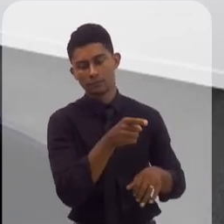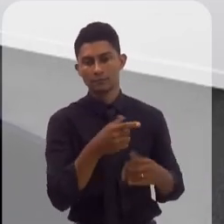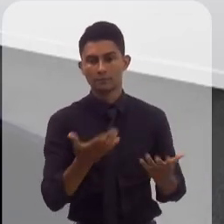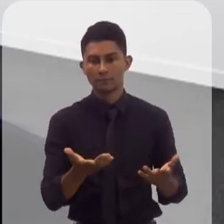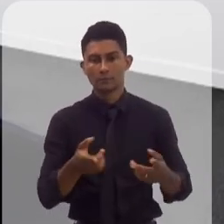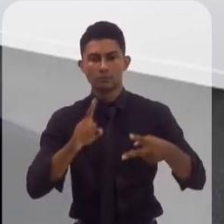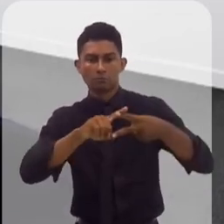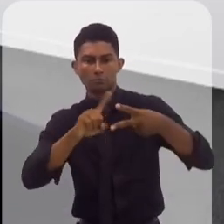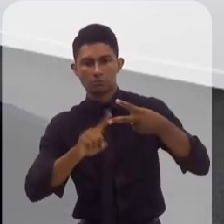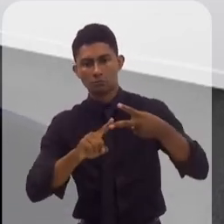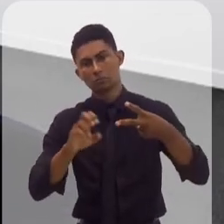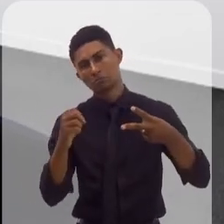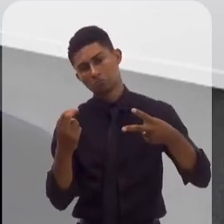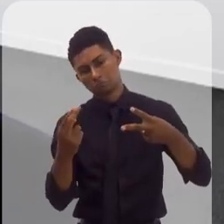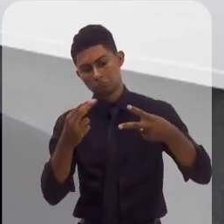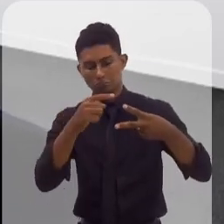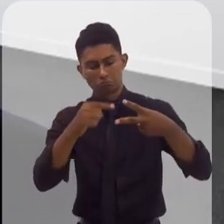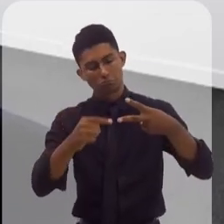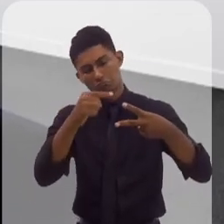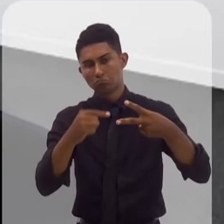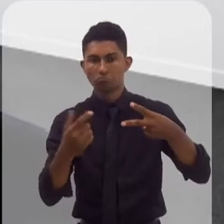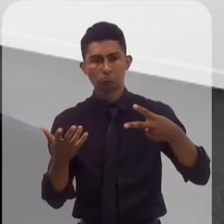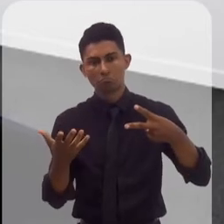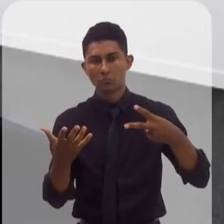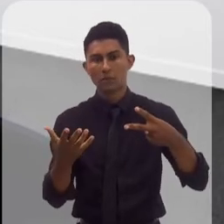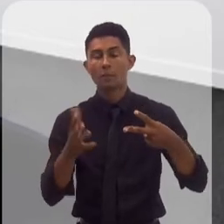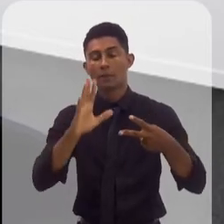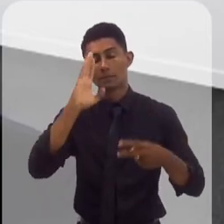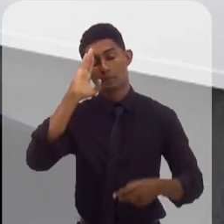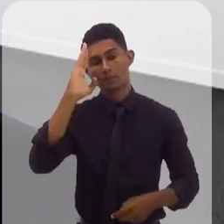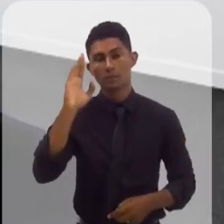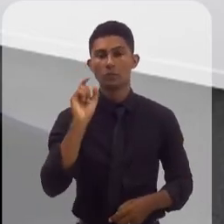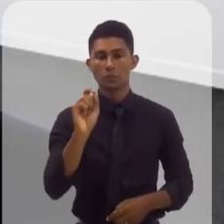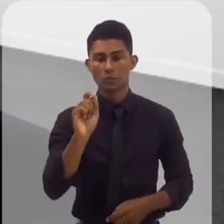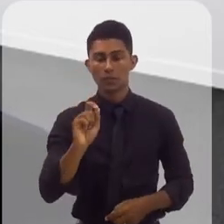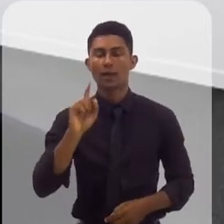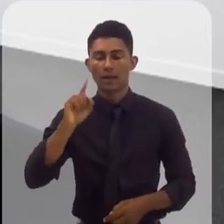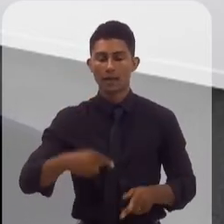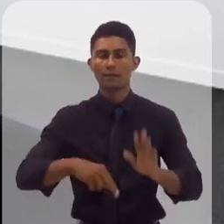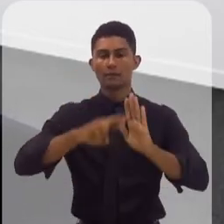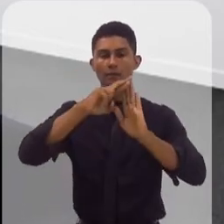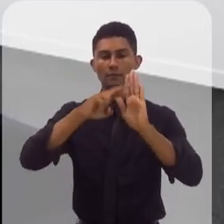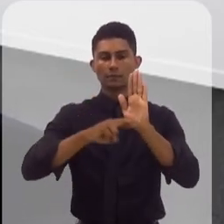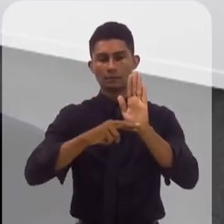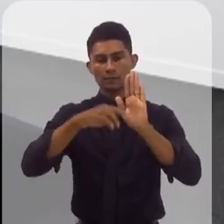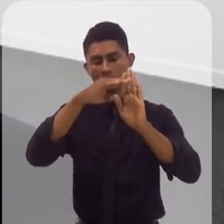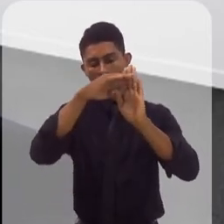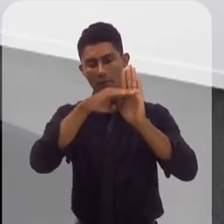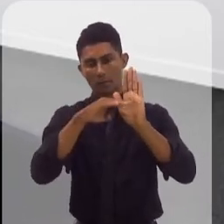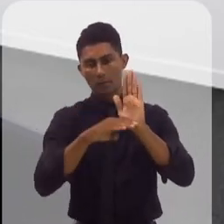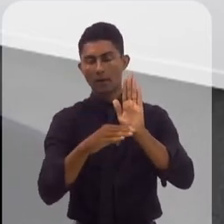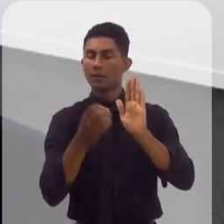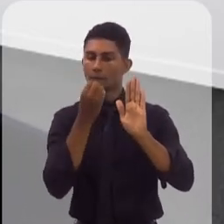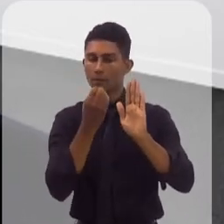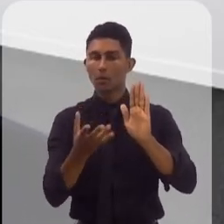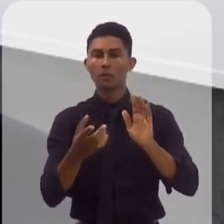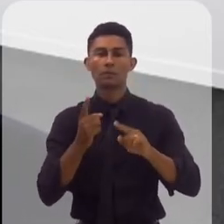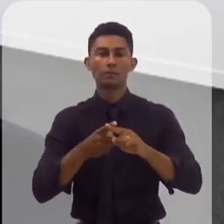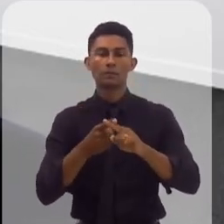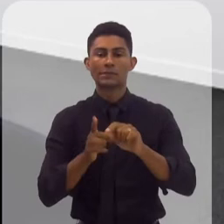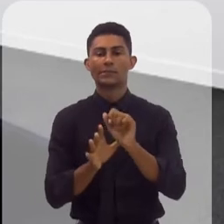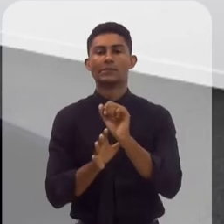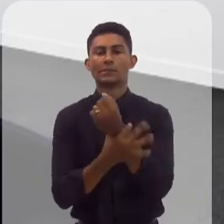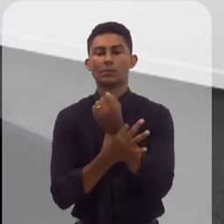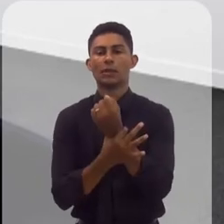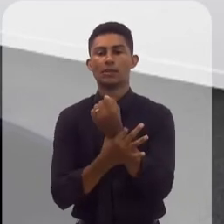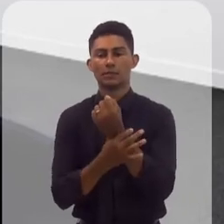Em qualquer caso, o importante é que essa regulamentação, ela dá segurança